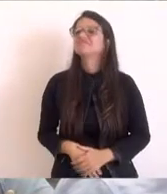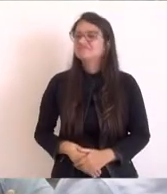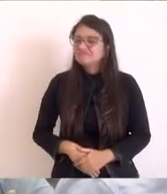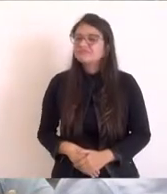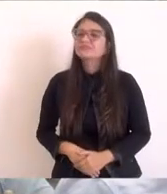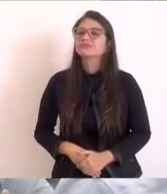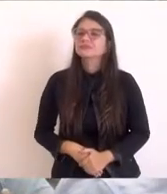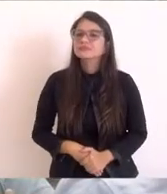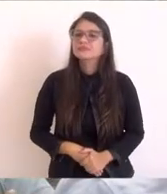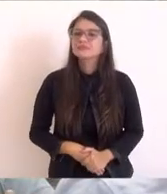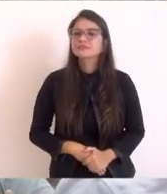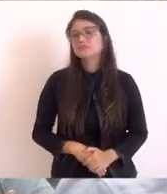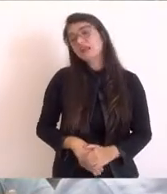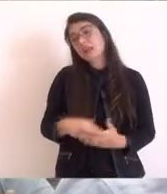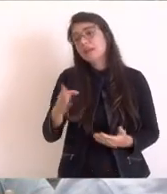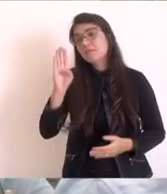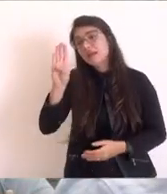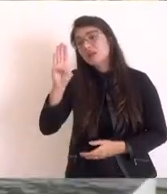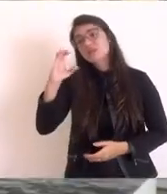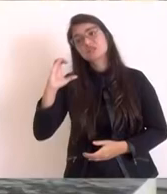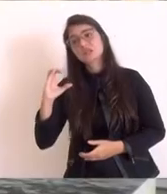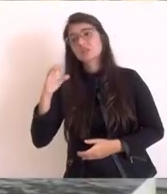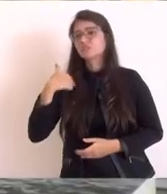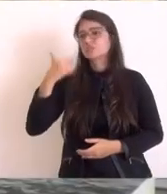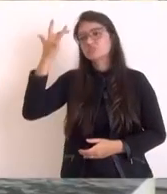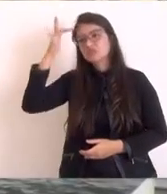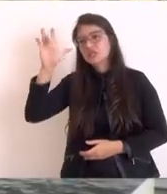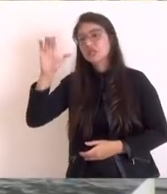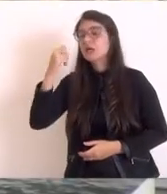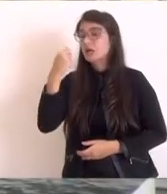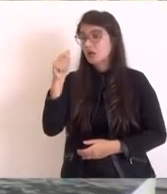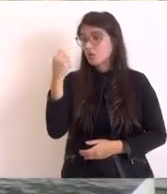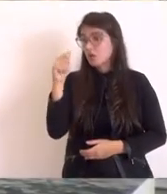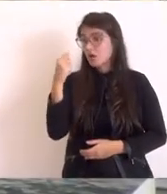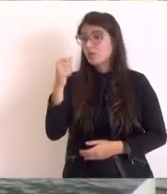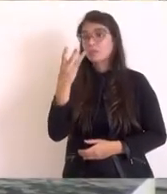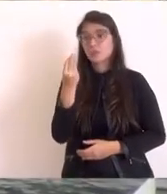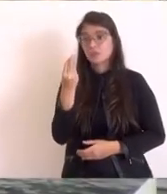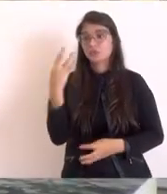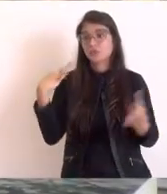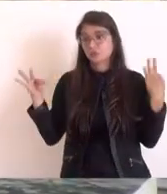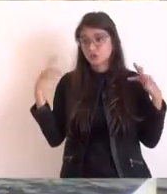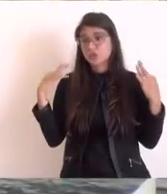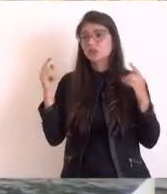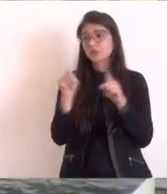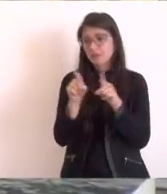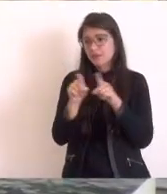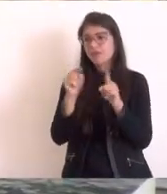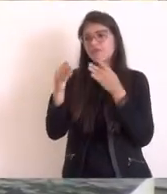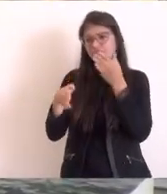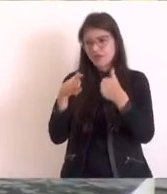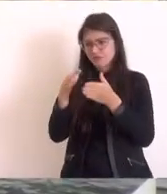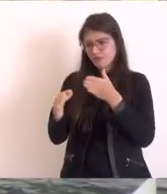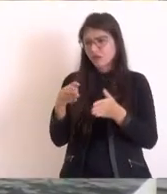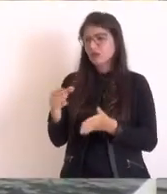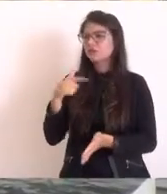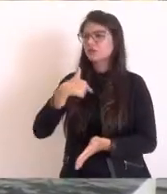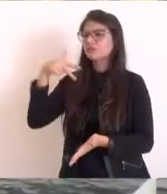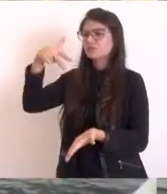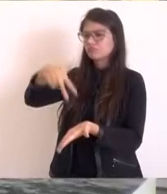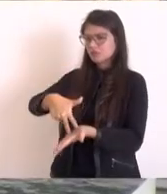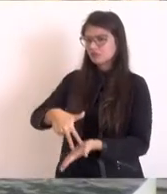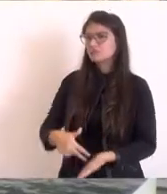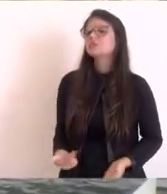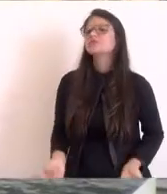ou como categoria B ou categoria C. É um município essencialmente turístico, vai ocupar o espaço deles, sim, nesse